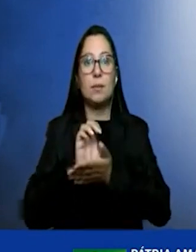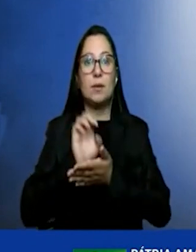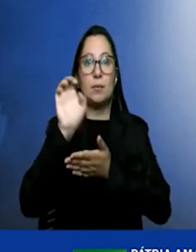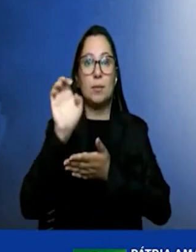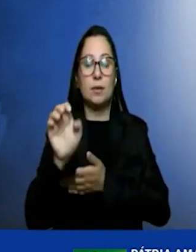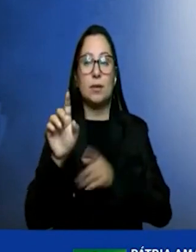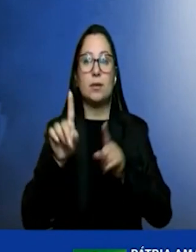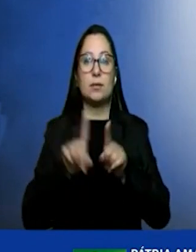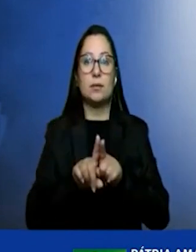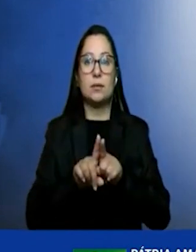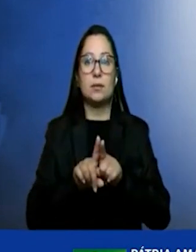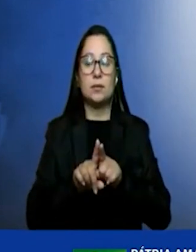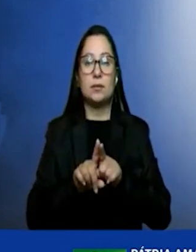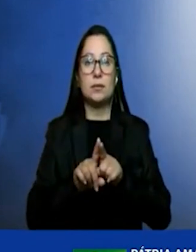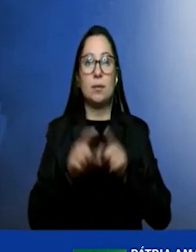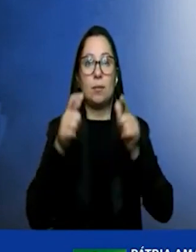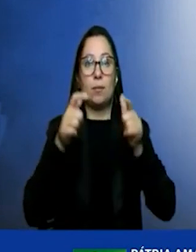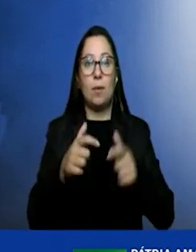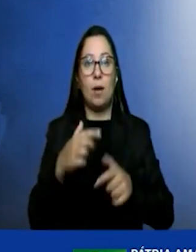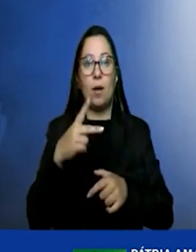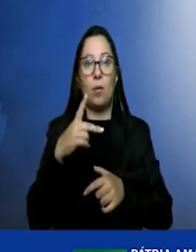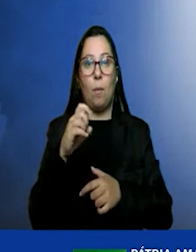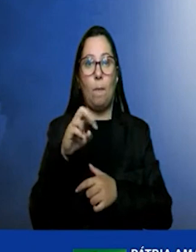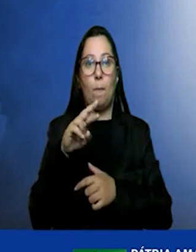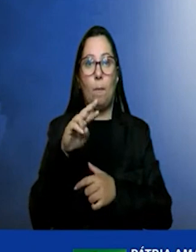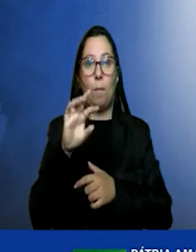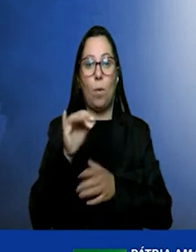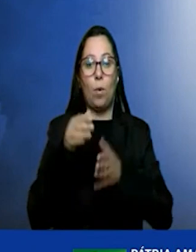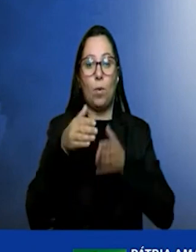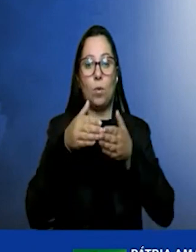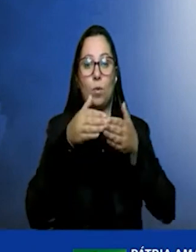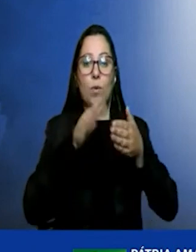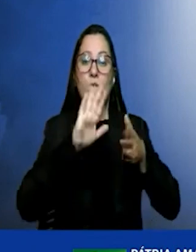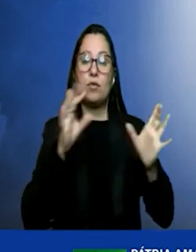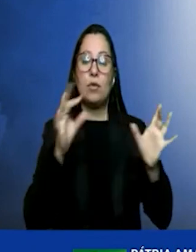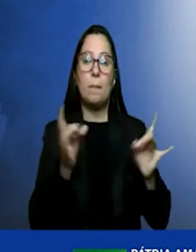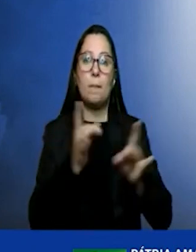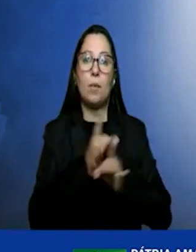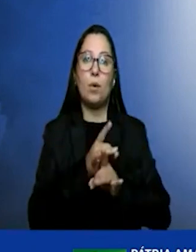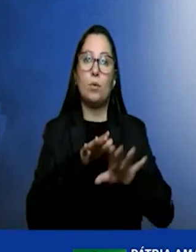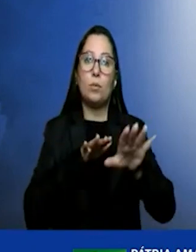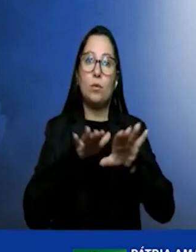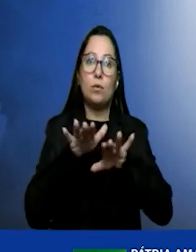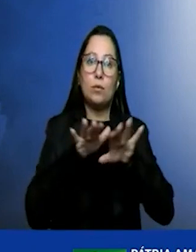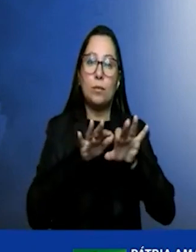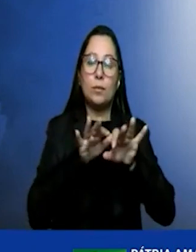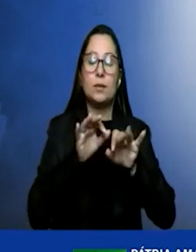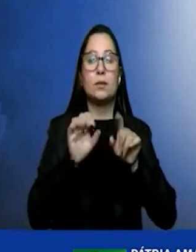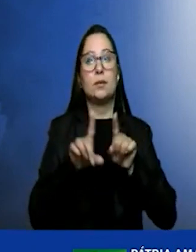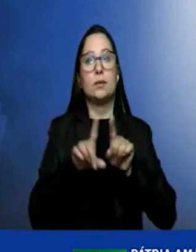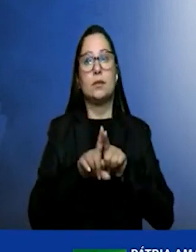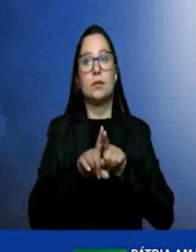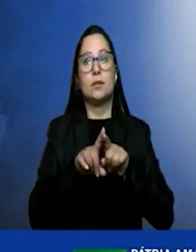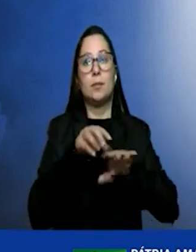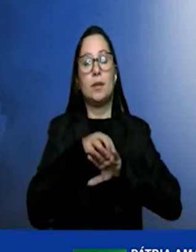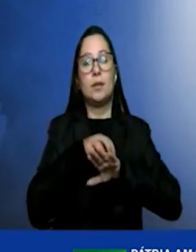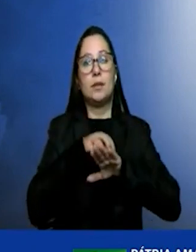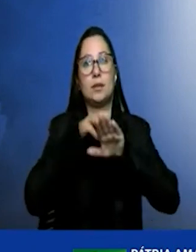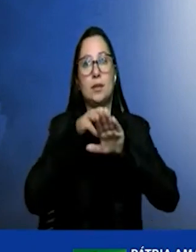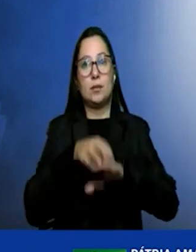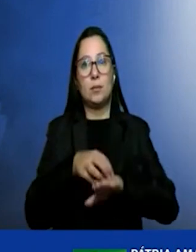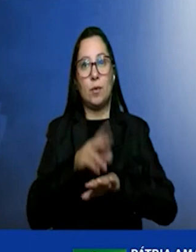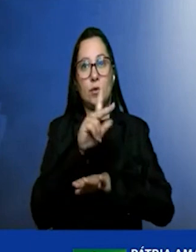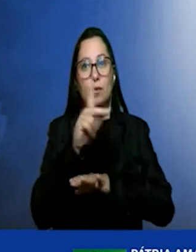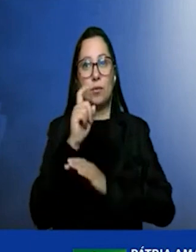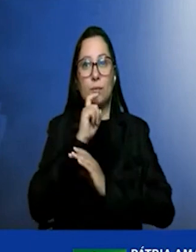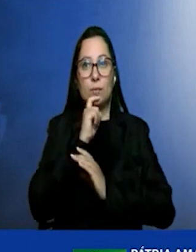um porto que já está pronto para a movimentação e para o transporte do hidrogênio verde.